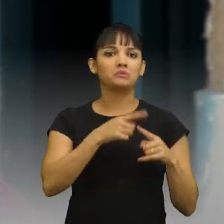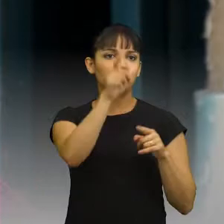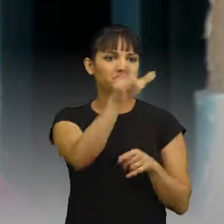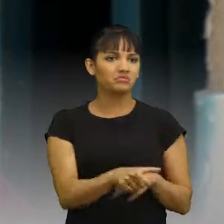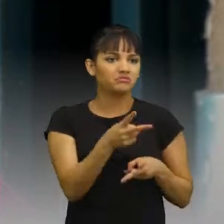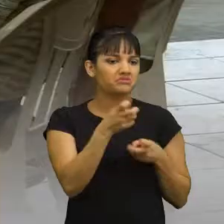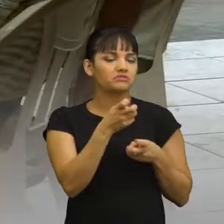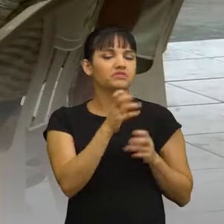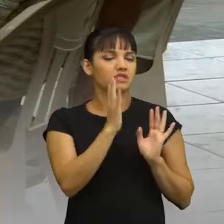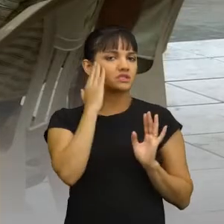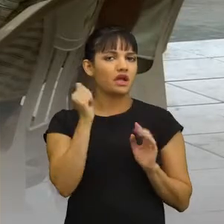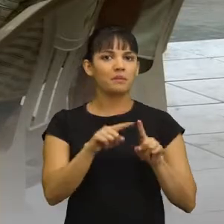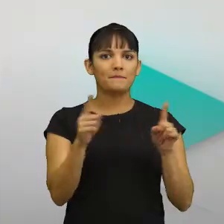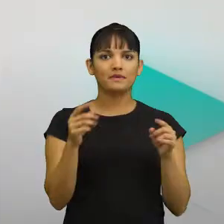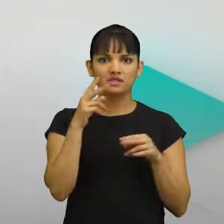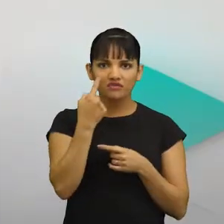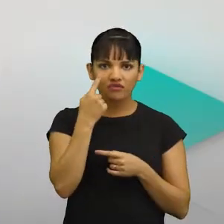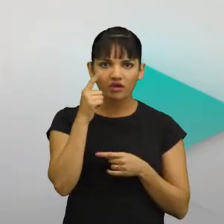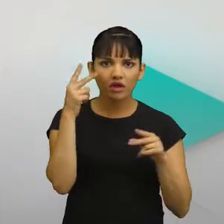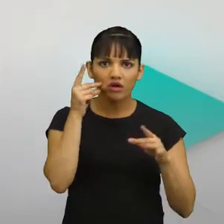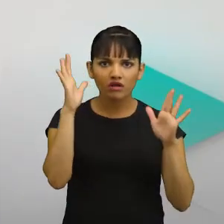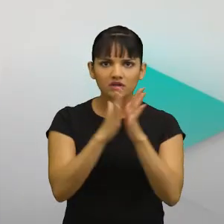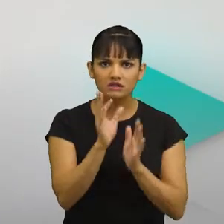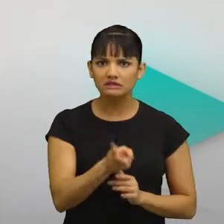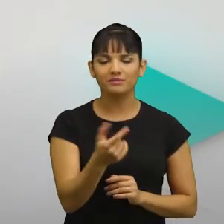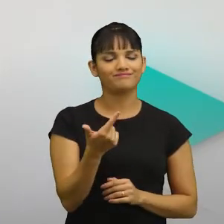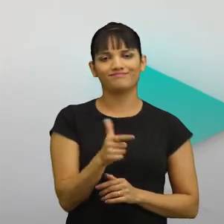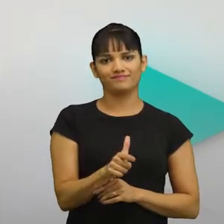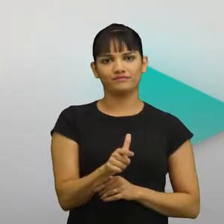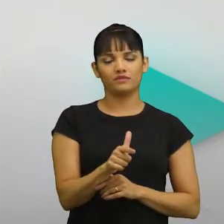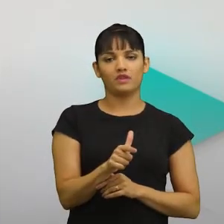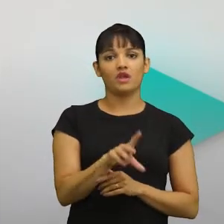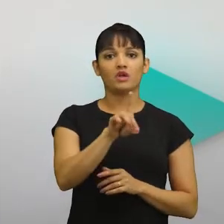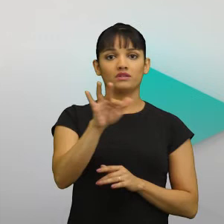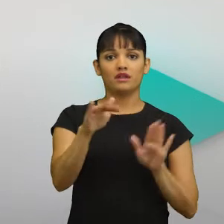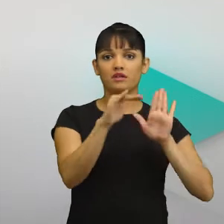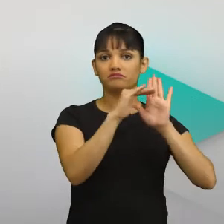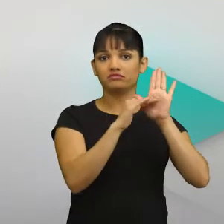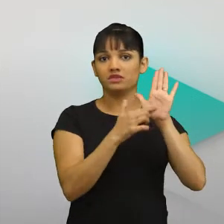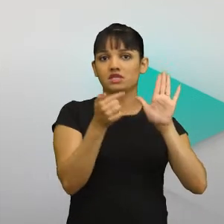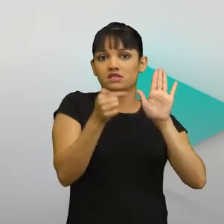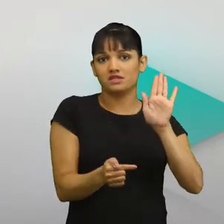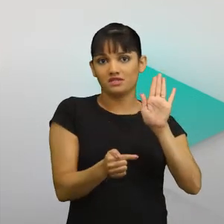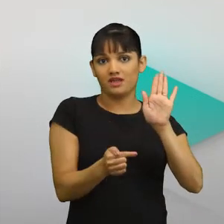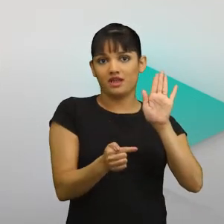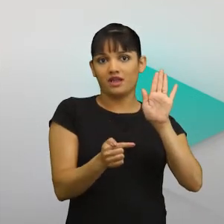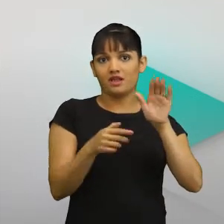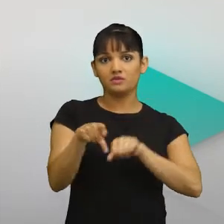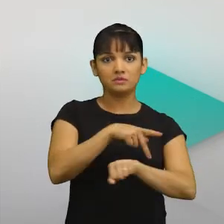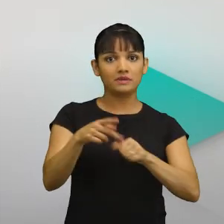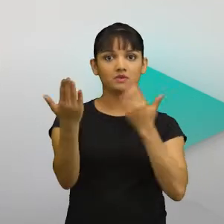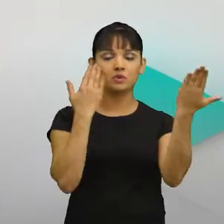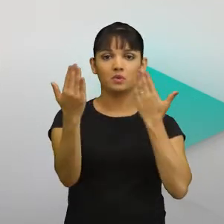conhecer, que a gente não vê na nossa quadra aqui. O DF está em sétimo lugar no país em taxas de homicídios. É o